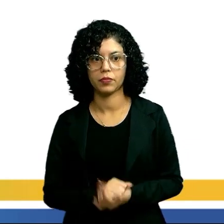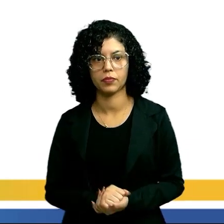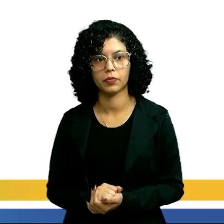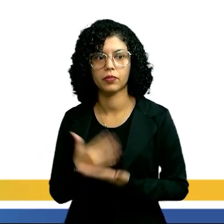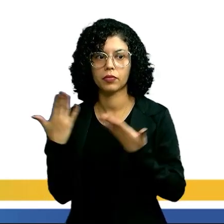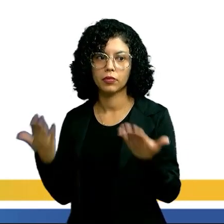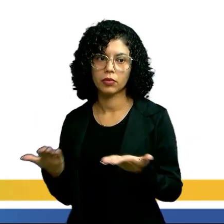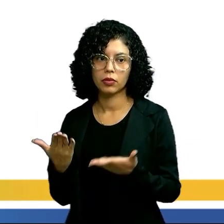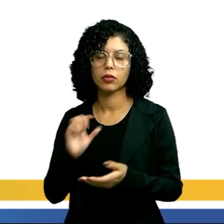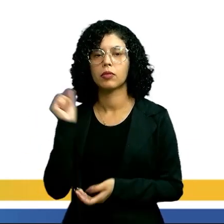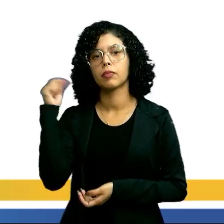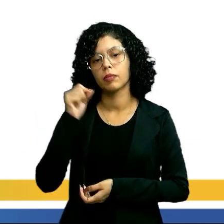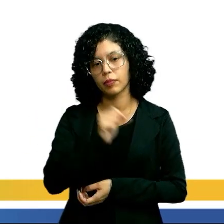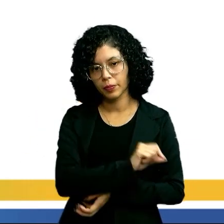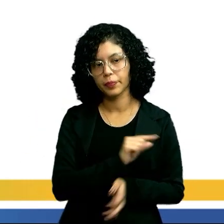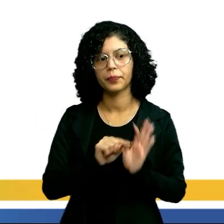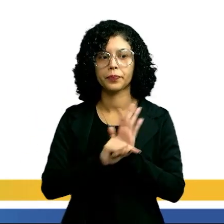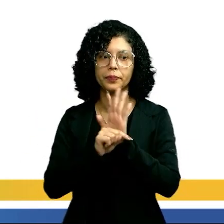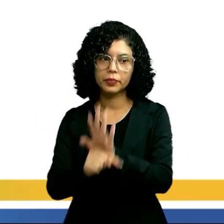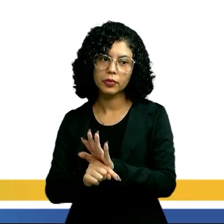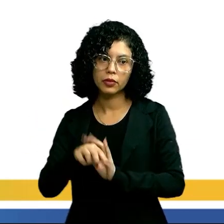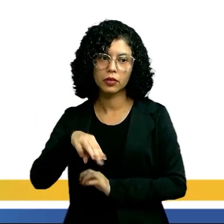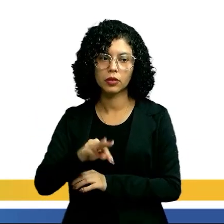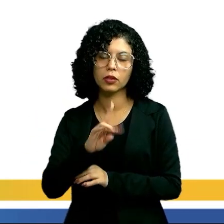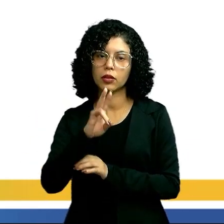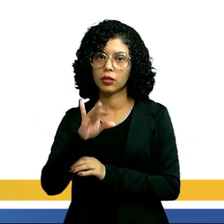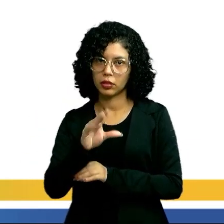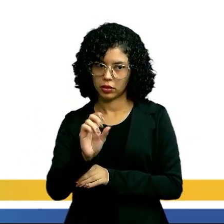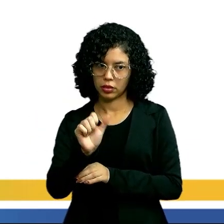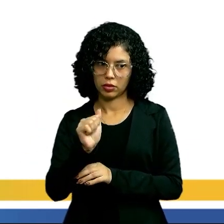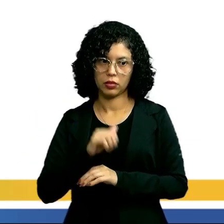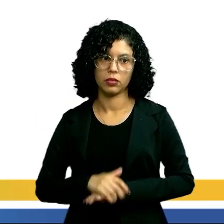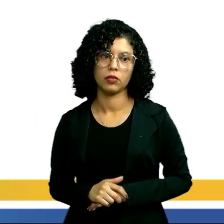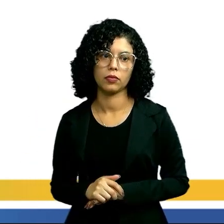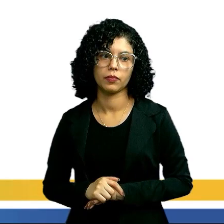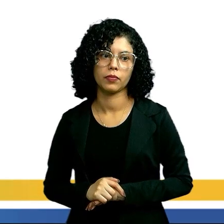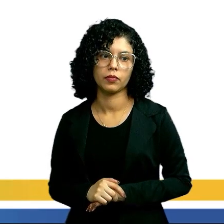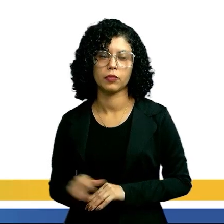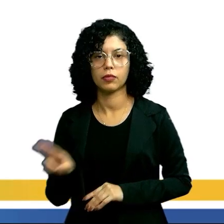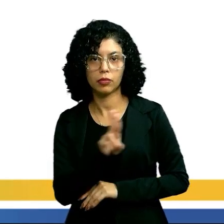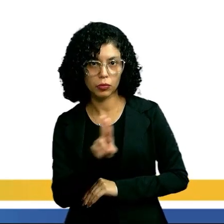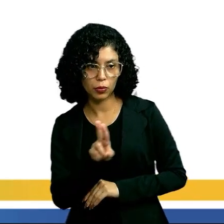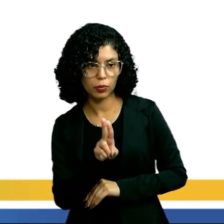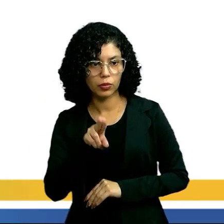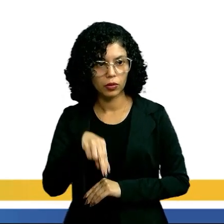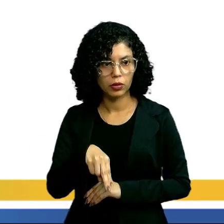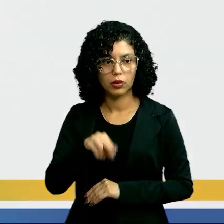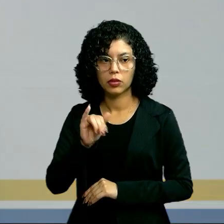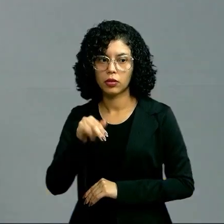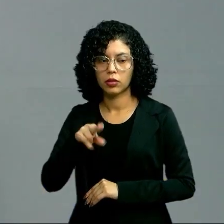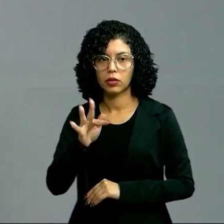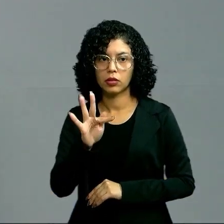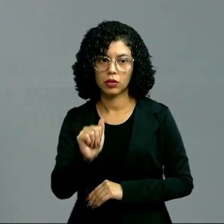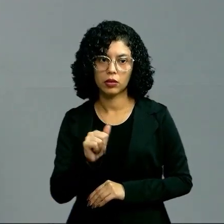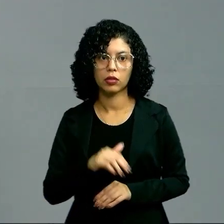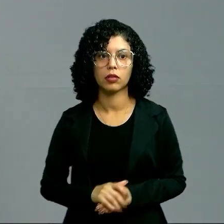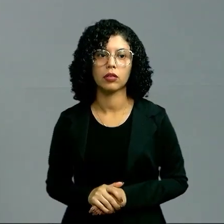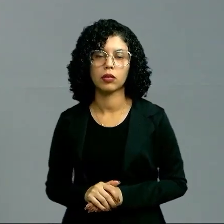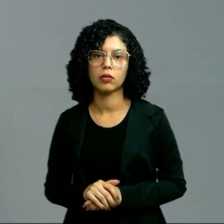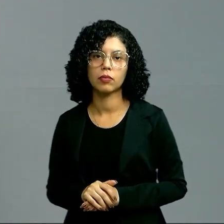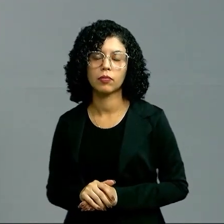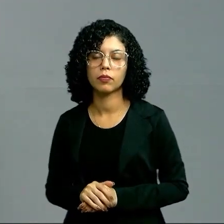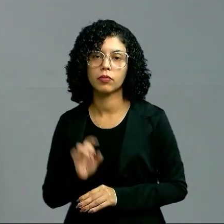tá? E nos insetos que apresentam a fase larval, denominamos de metábulos. Inclusive, pessoal, metábulos quer dizer o quê? Que tem